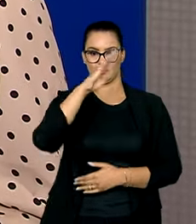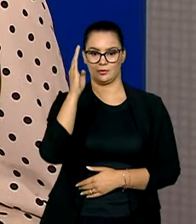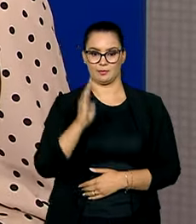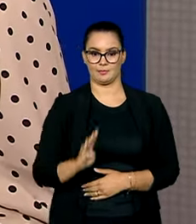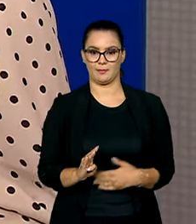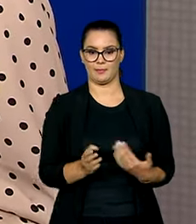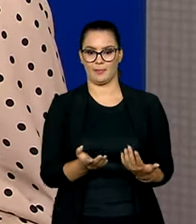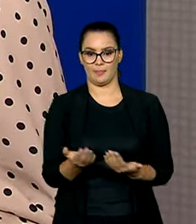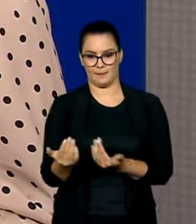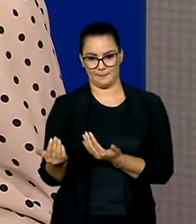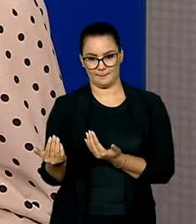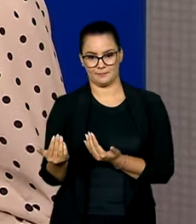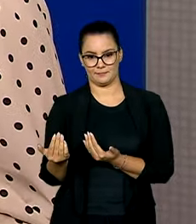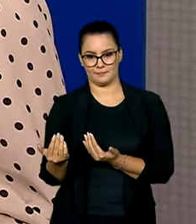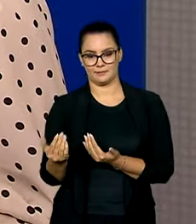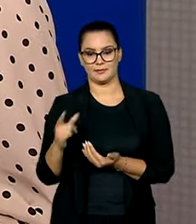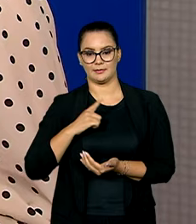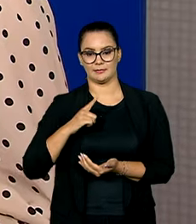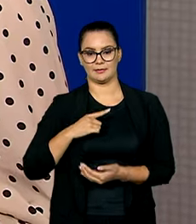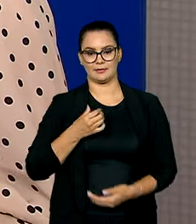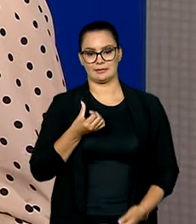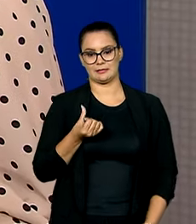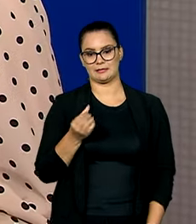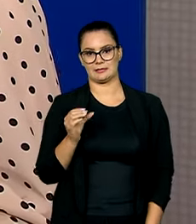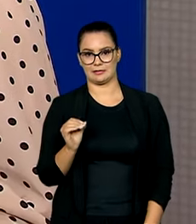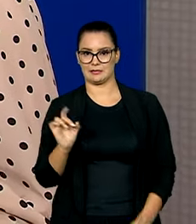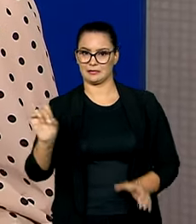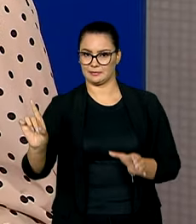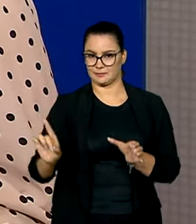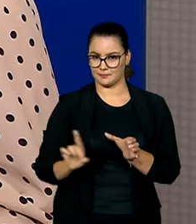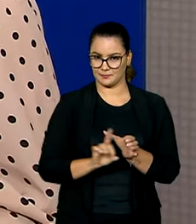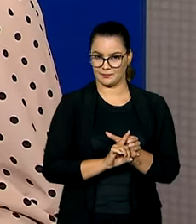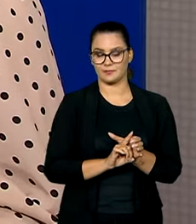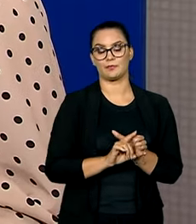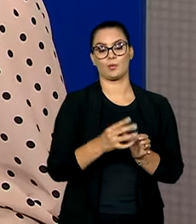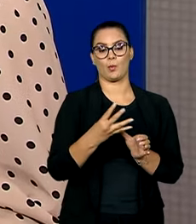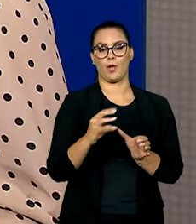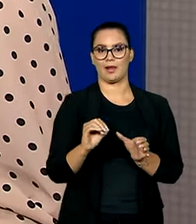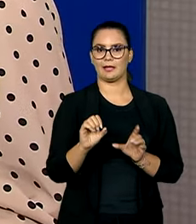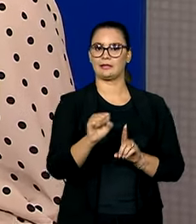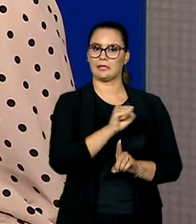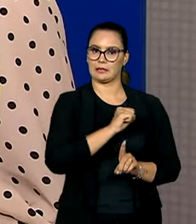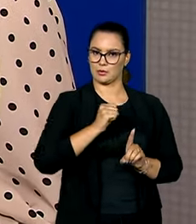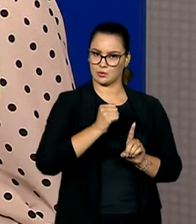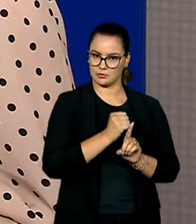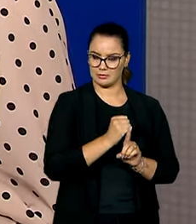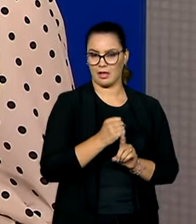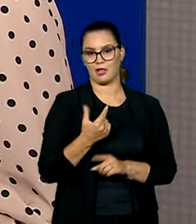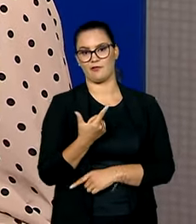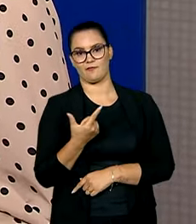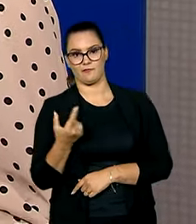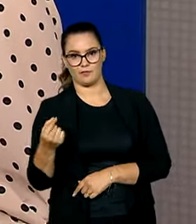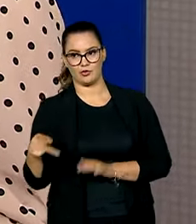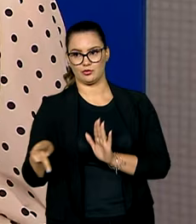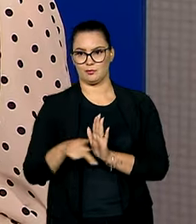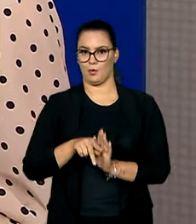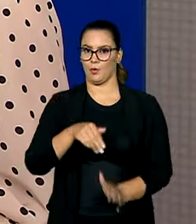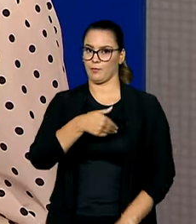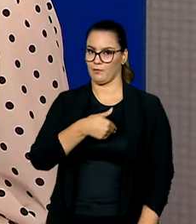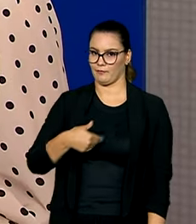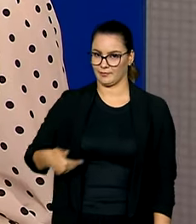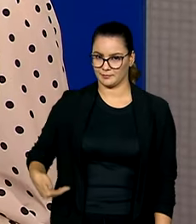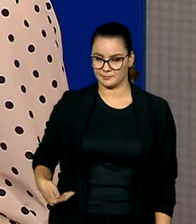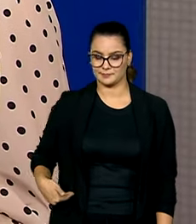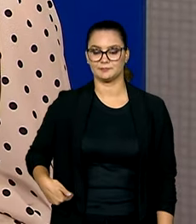Juventude, que vai contar com 60 integrantes, sendo 40 da sociedade civil e 20 do governo. Além